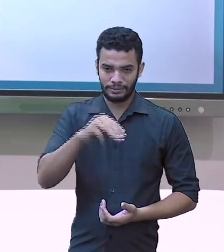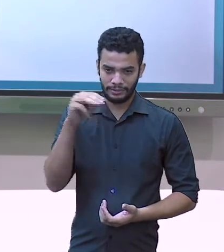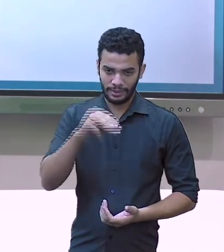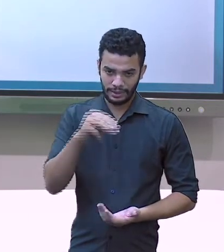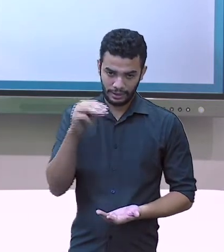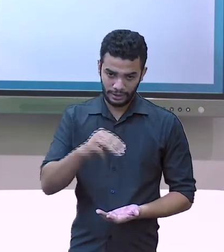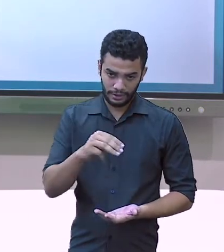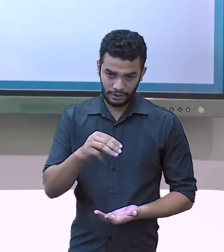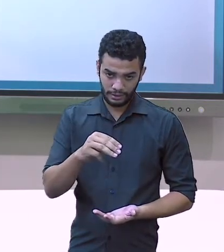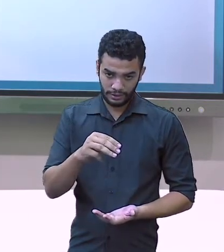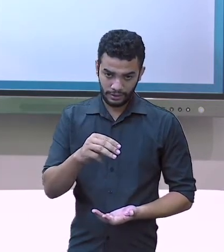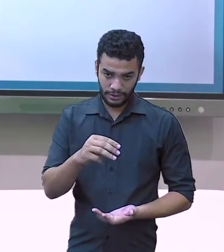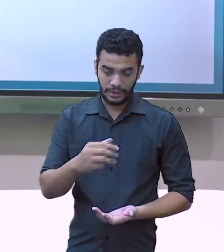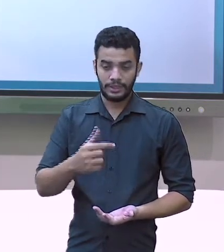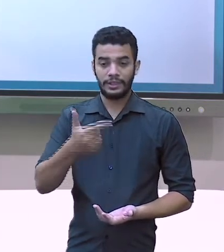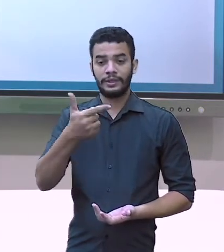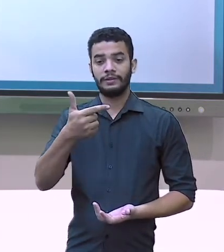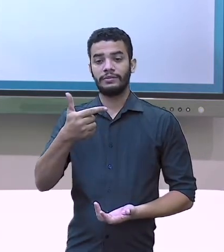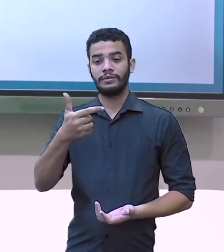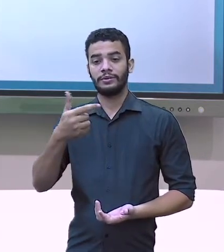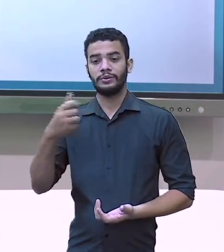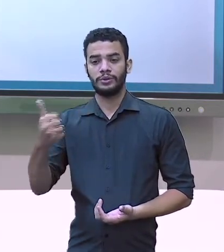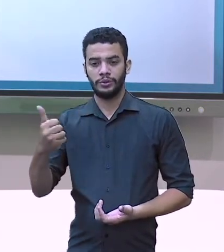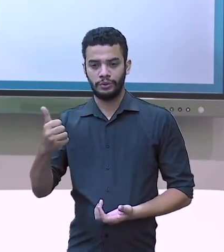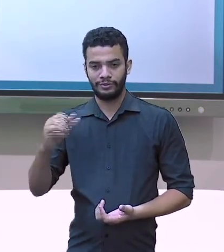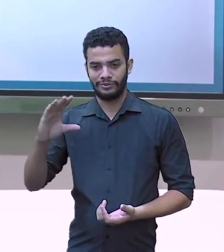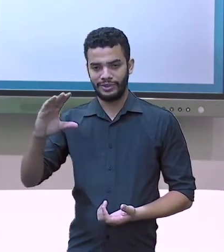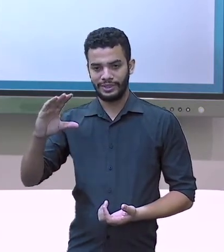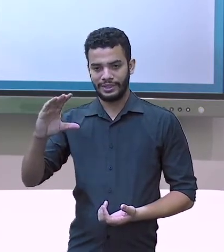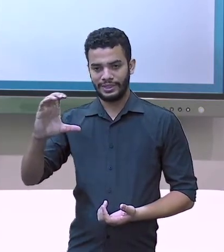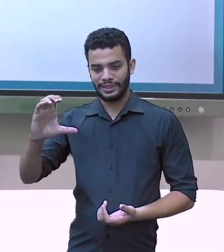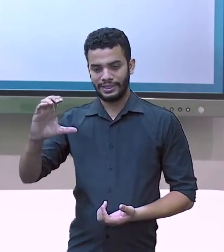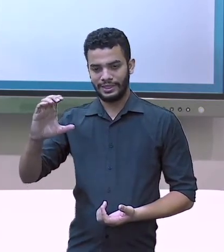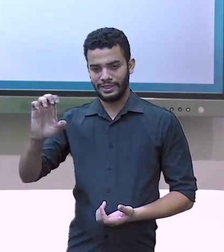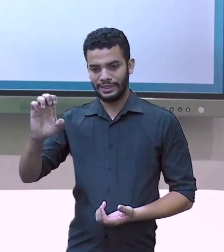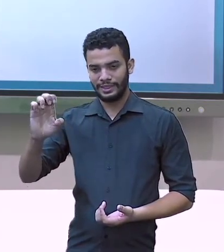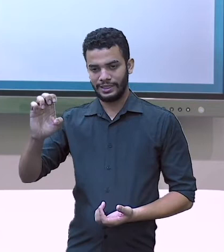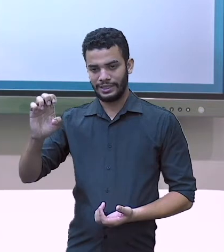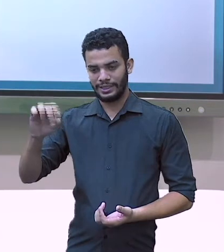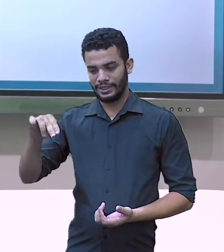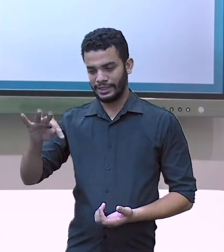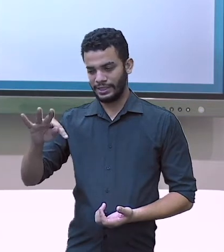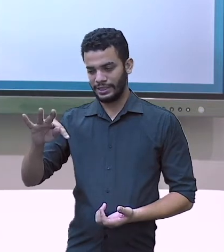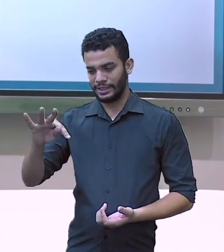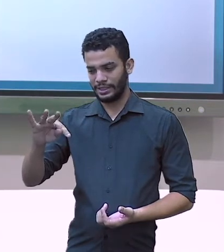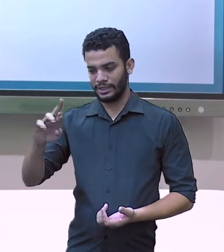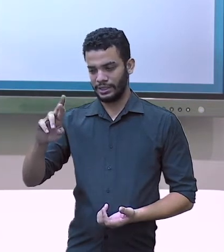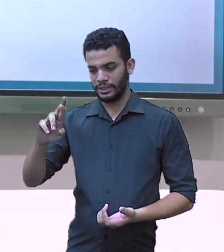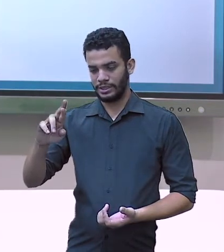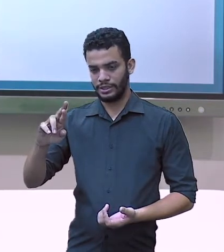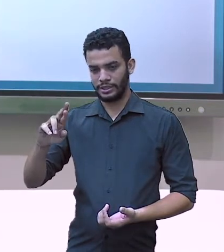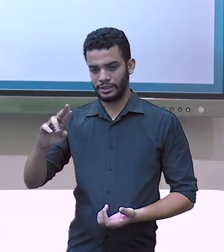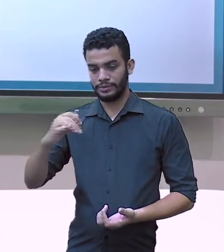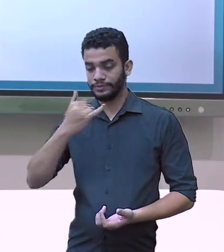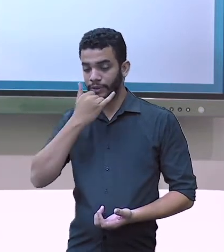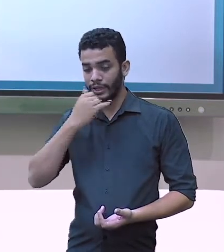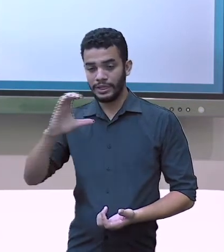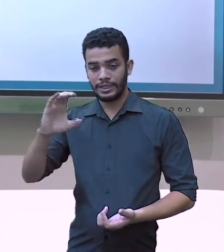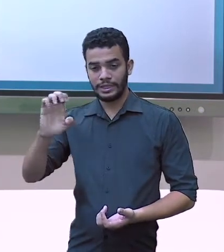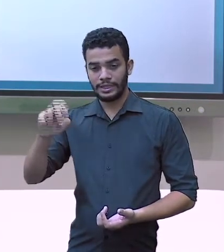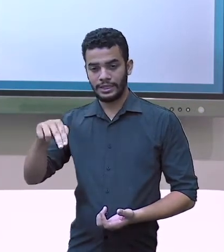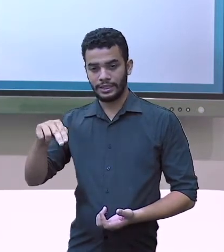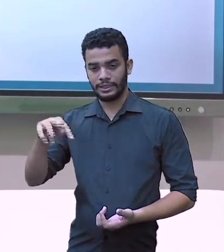Aqui, representando aqui no quadro, né? 6 metros e 21 centímetros. Então,